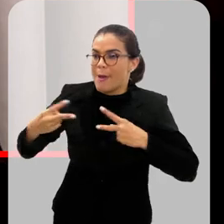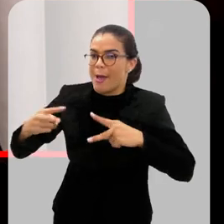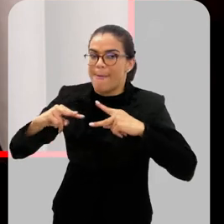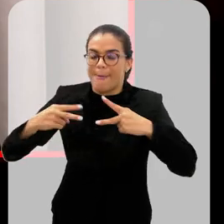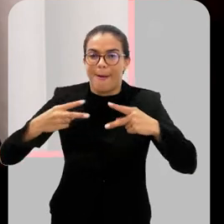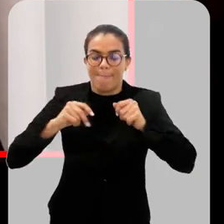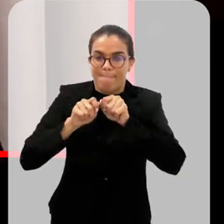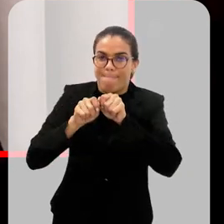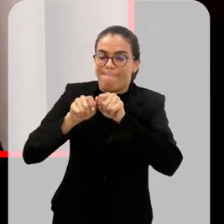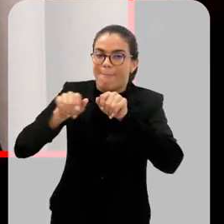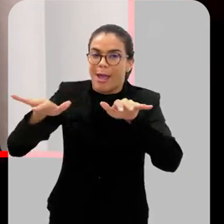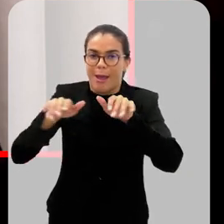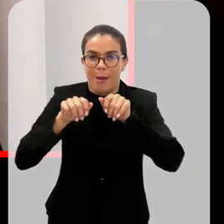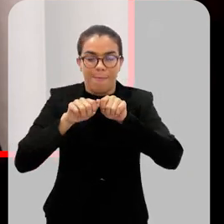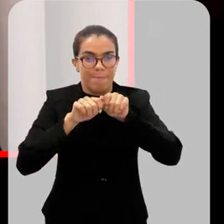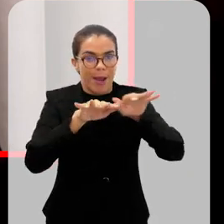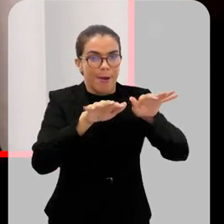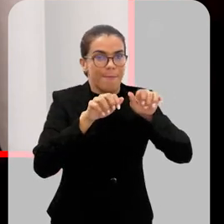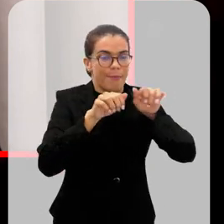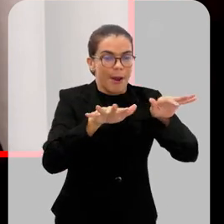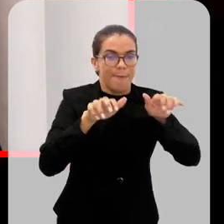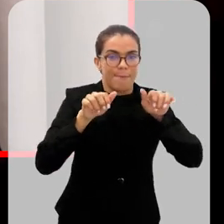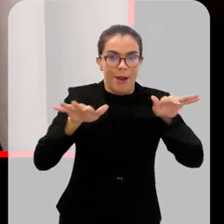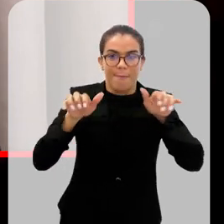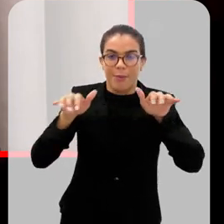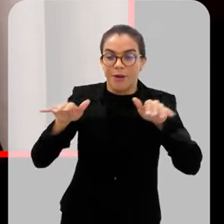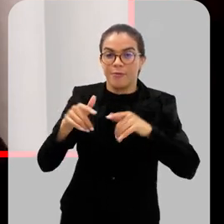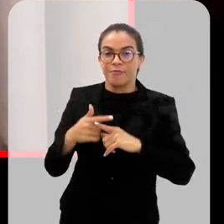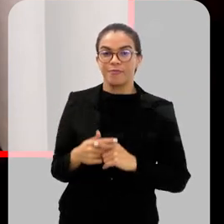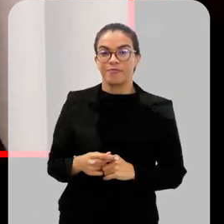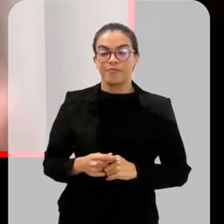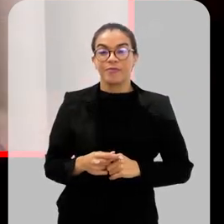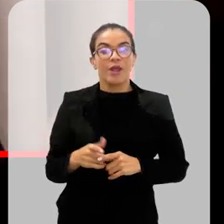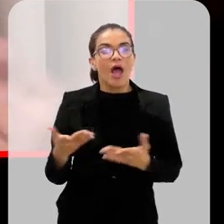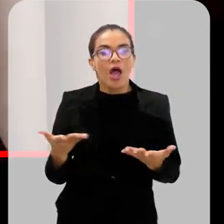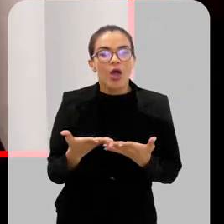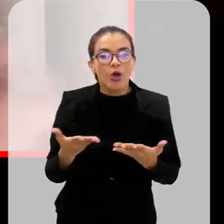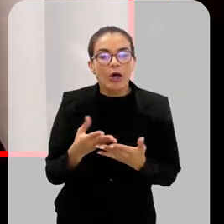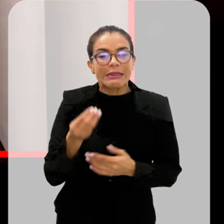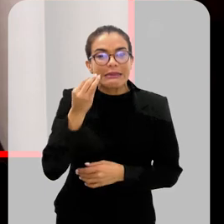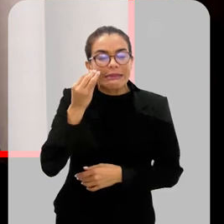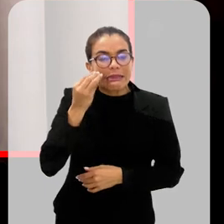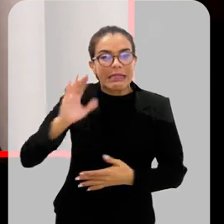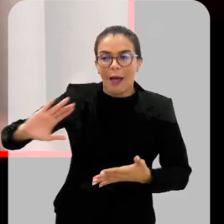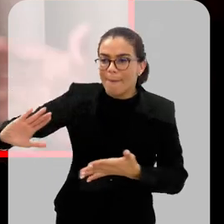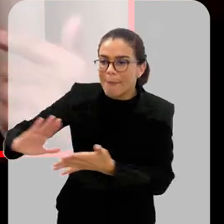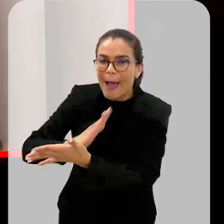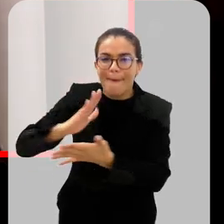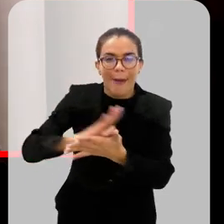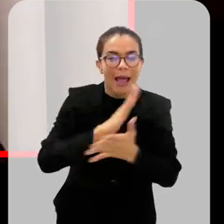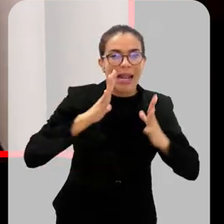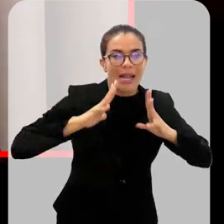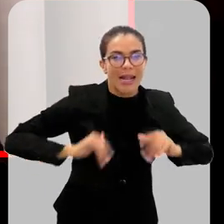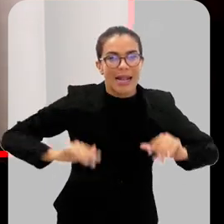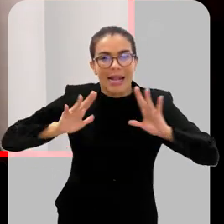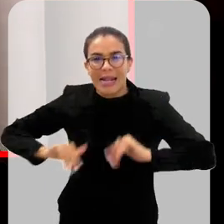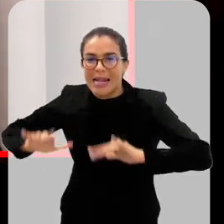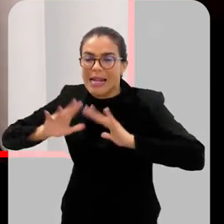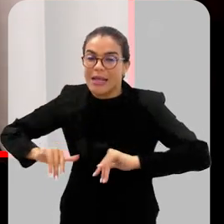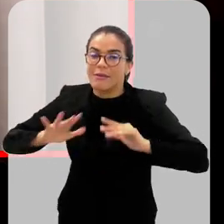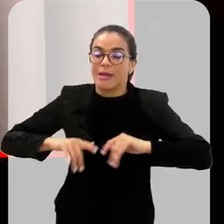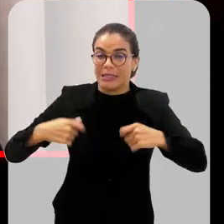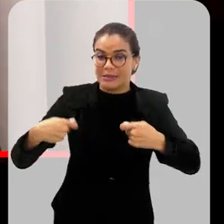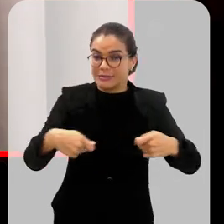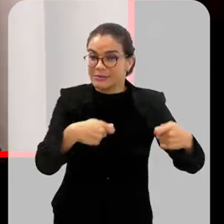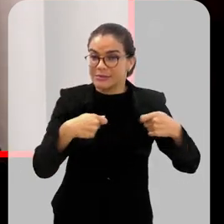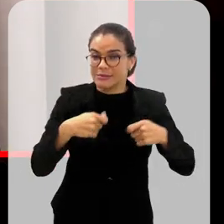transmissibilidade. Então, é claro que a gente continua persistindo em eliminar os focos do mosquito, mas nesse momento, além